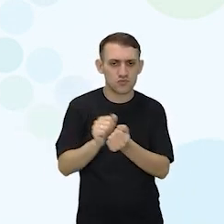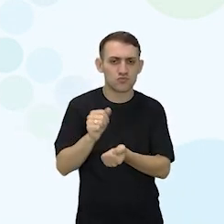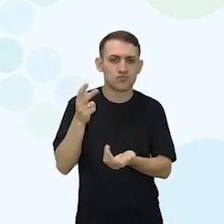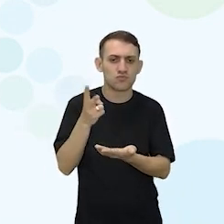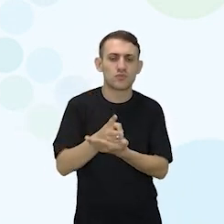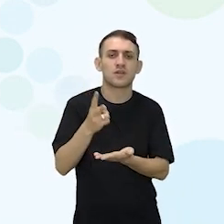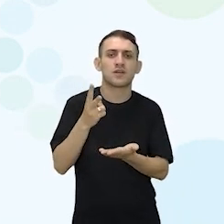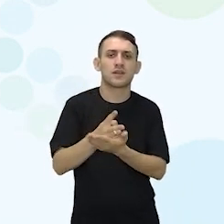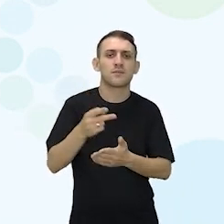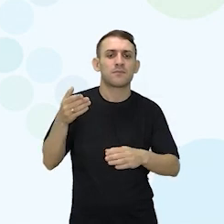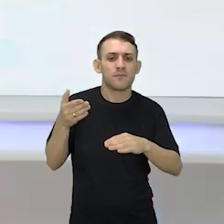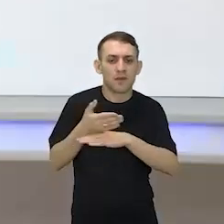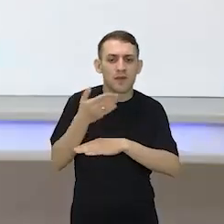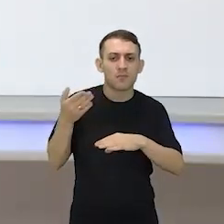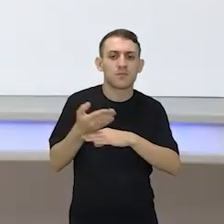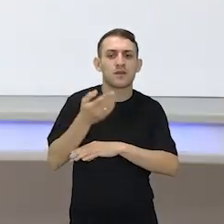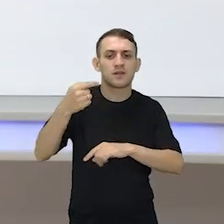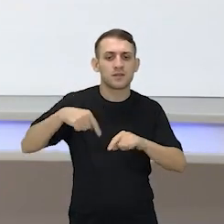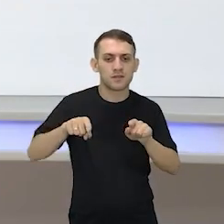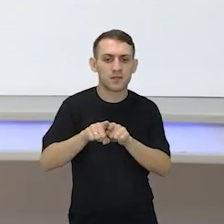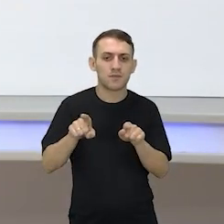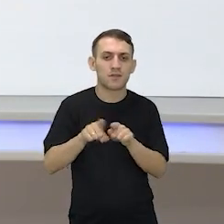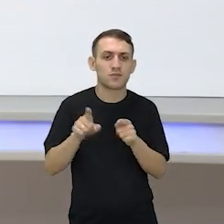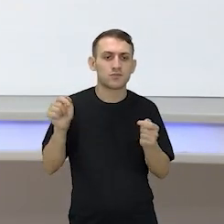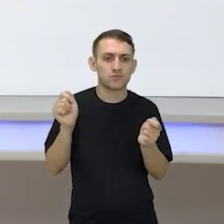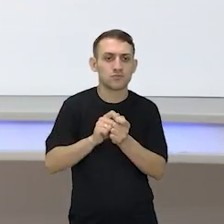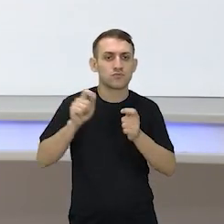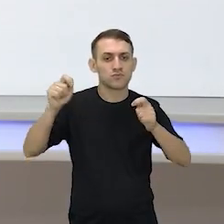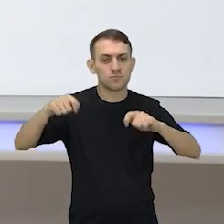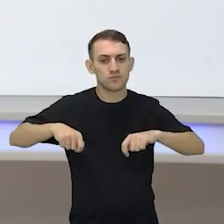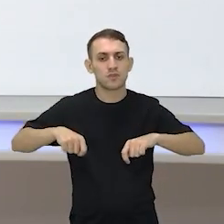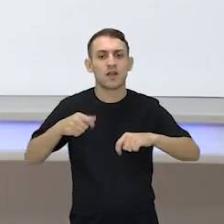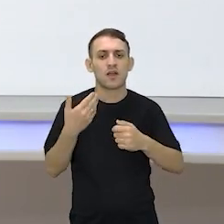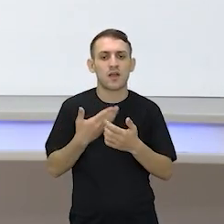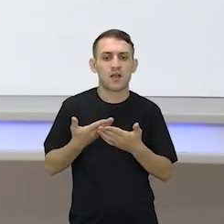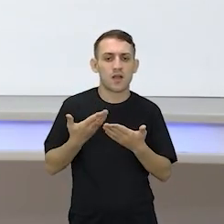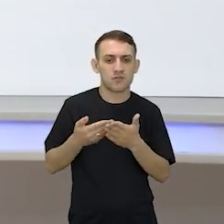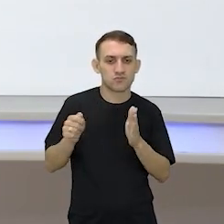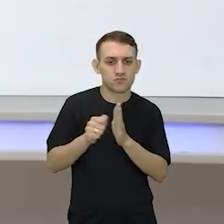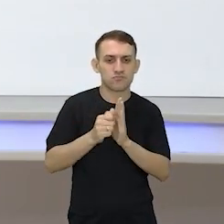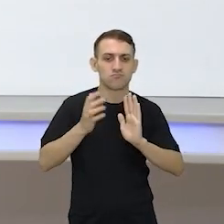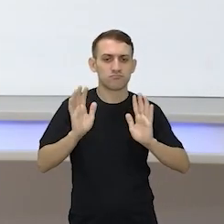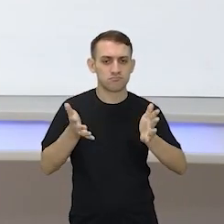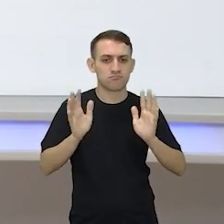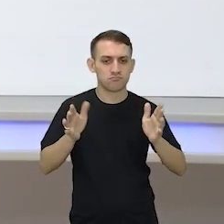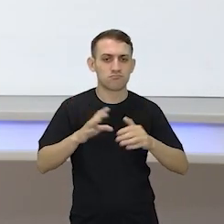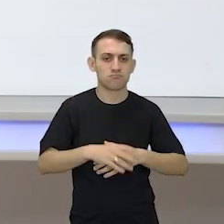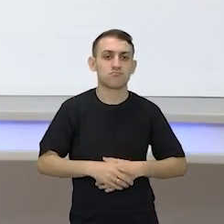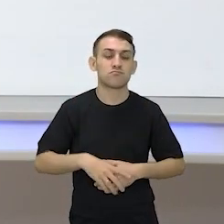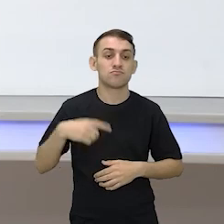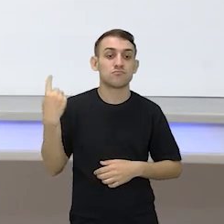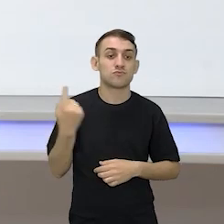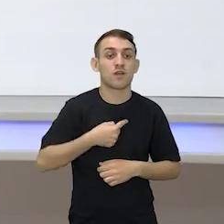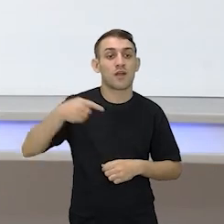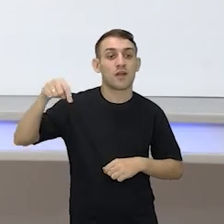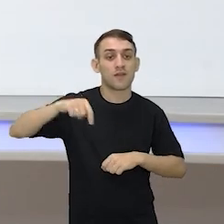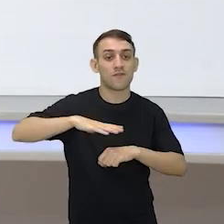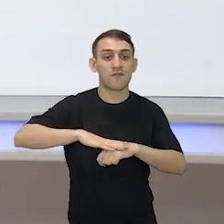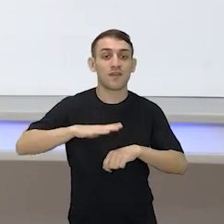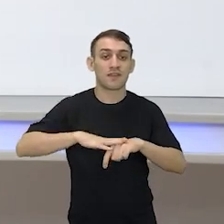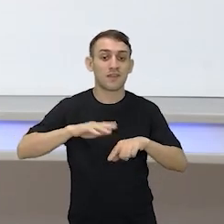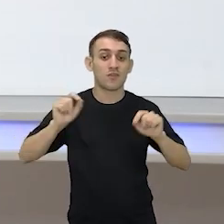hoje participando com a gente e gravando essas aulas para vocês. Bom, vamos fazer uma